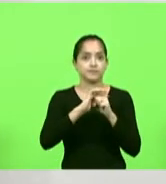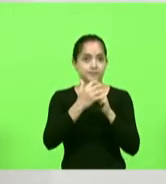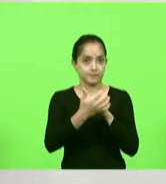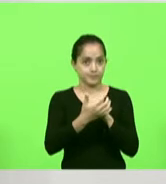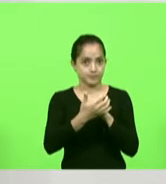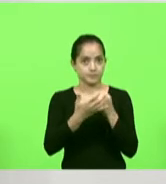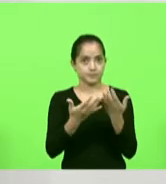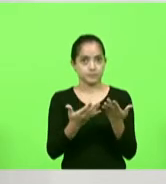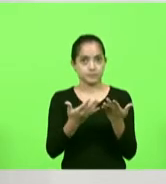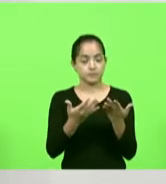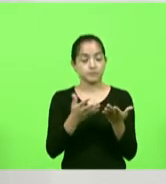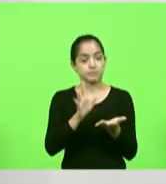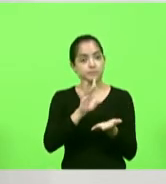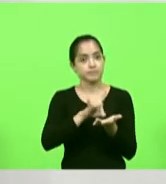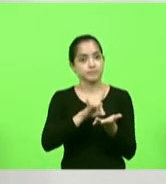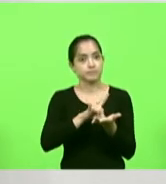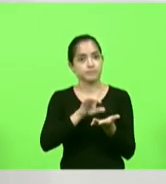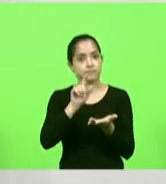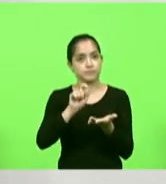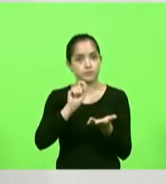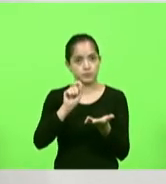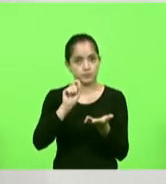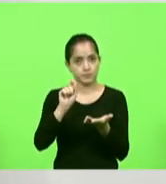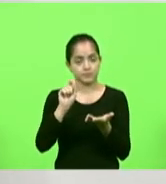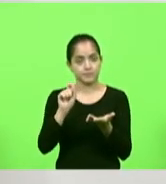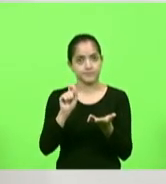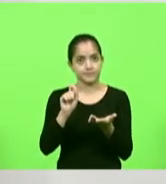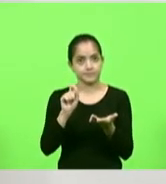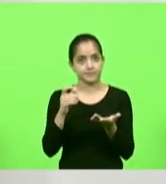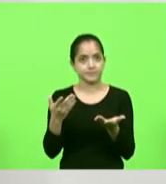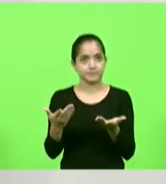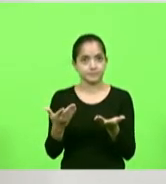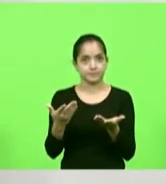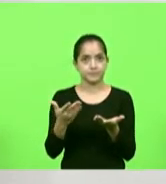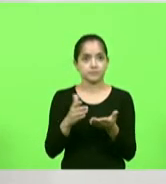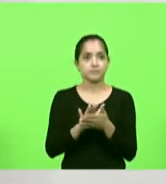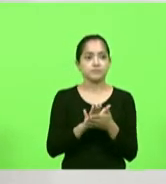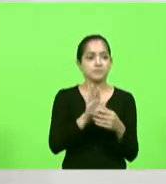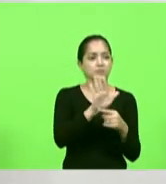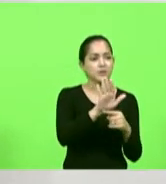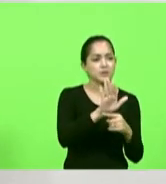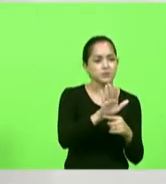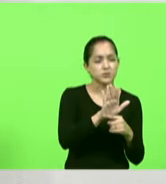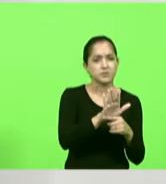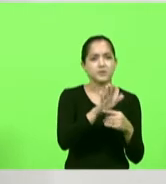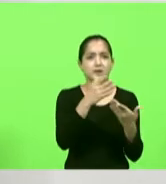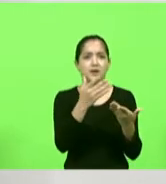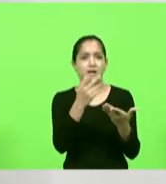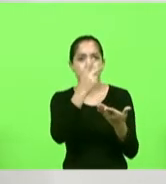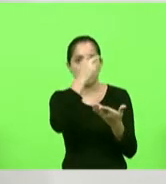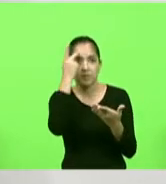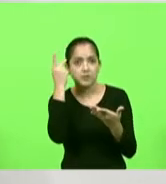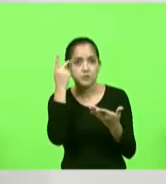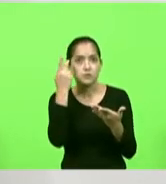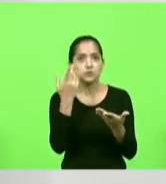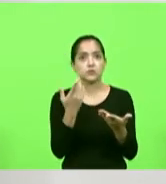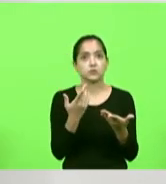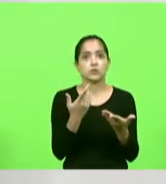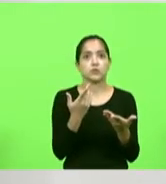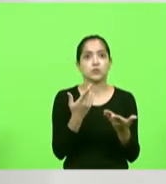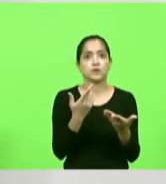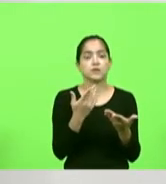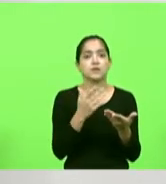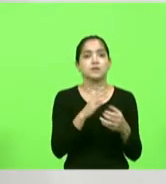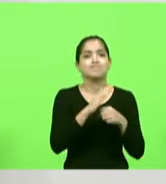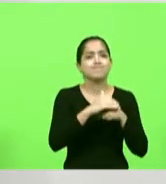uma grande verdade é que é impossível você consolar uma vítima é impossível você consolar o familiar